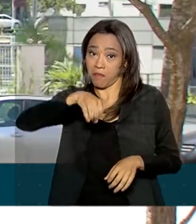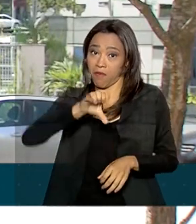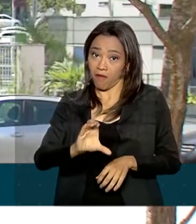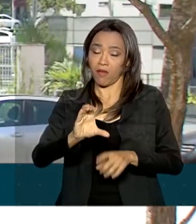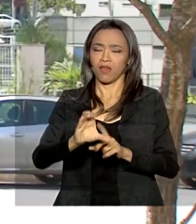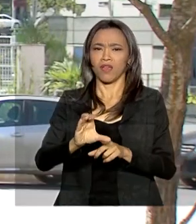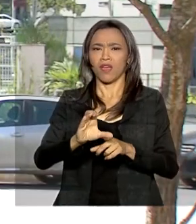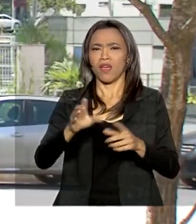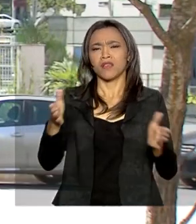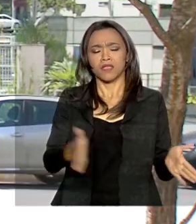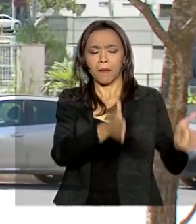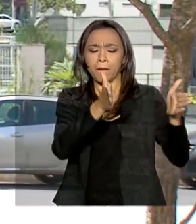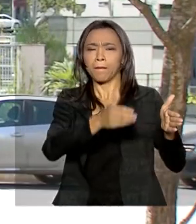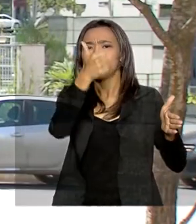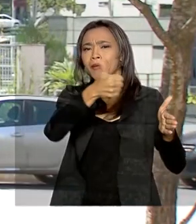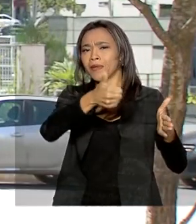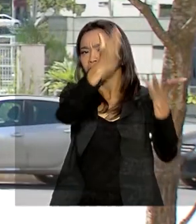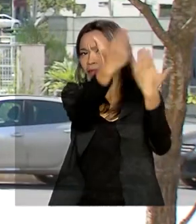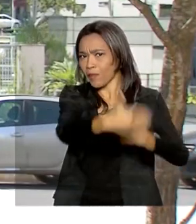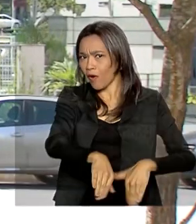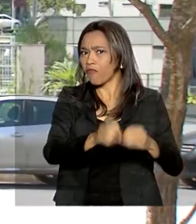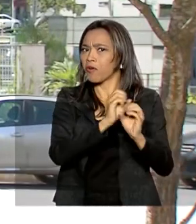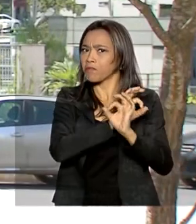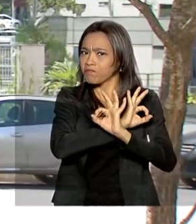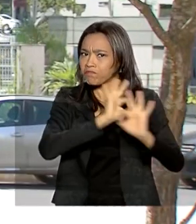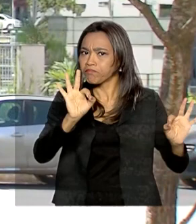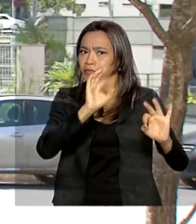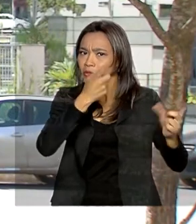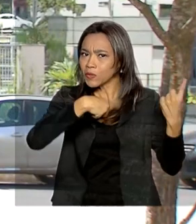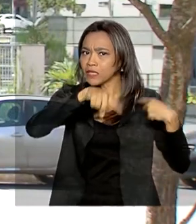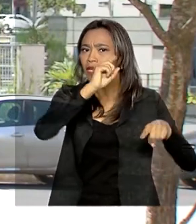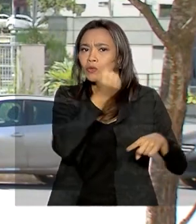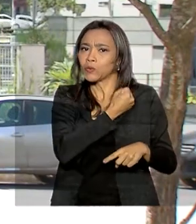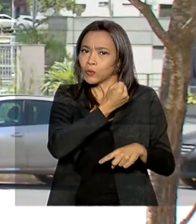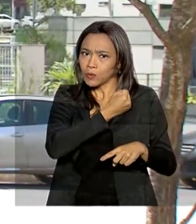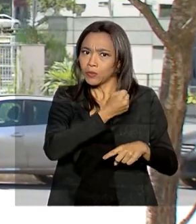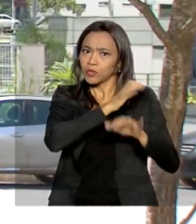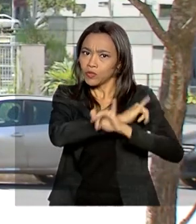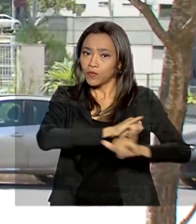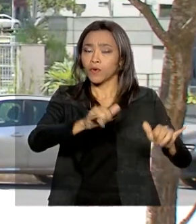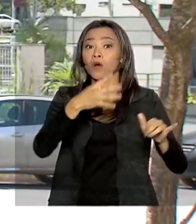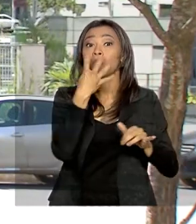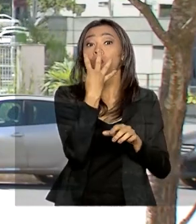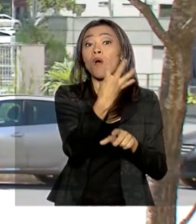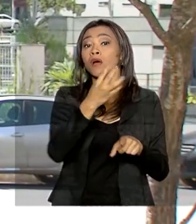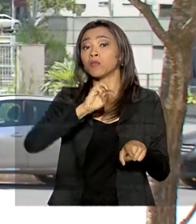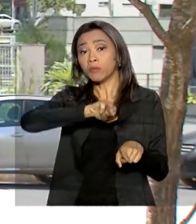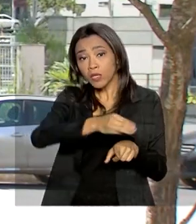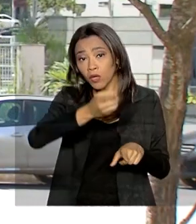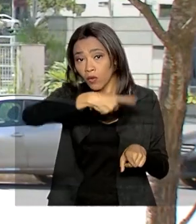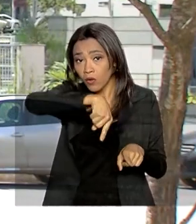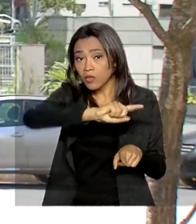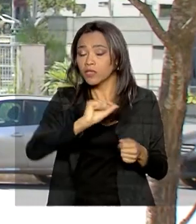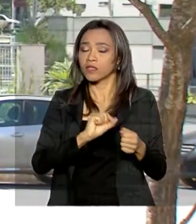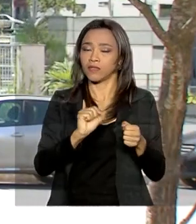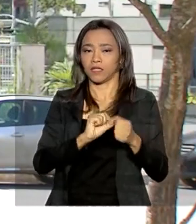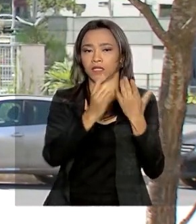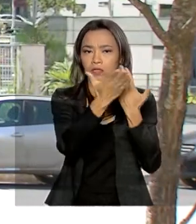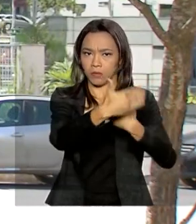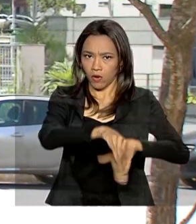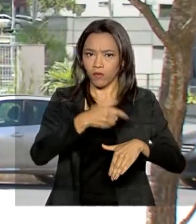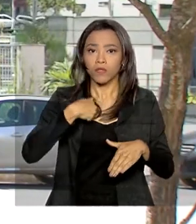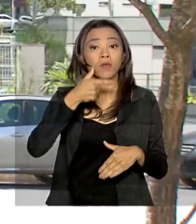primeira fase foi um sucesso e os números mostram isso, né? Esses quase 4 milhões de candidatos que fizeram as provas